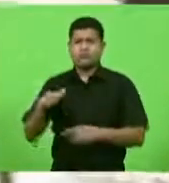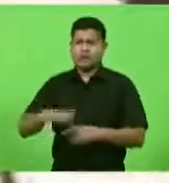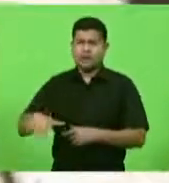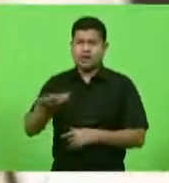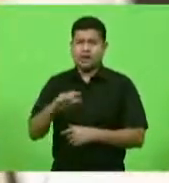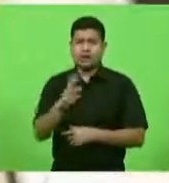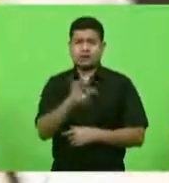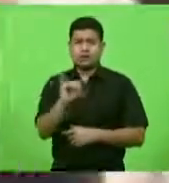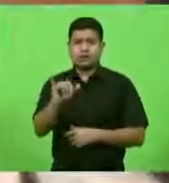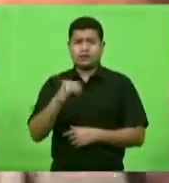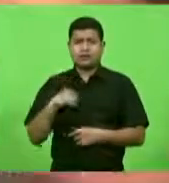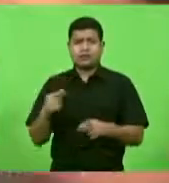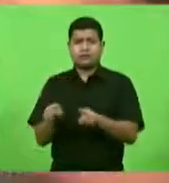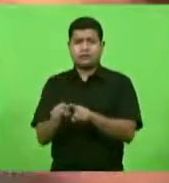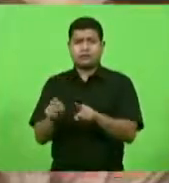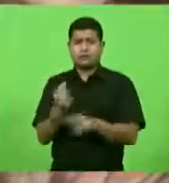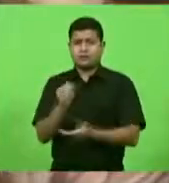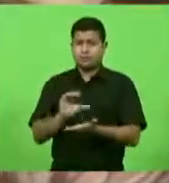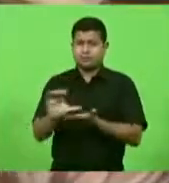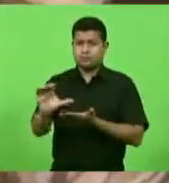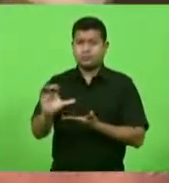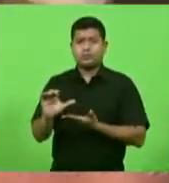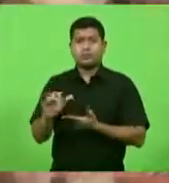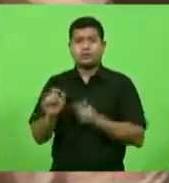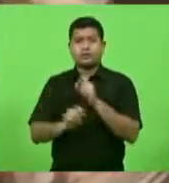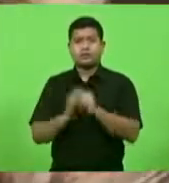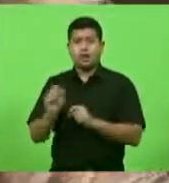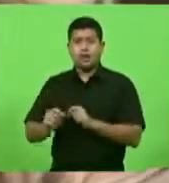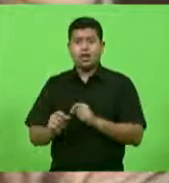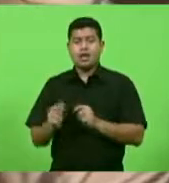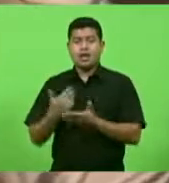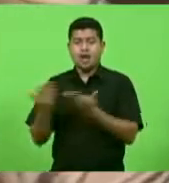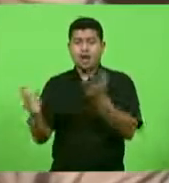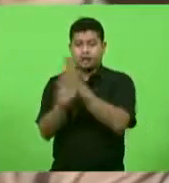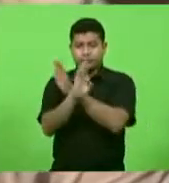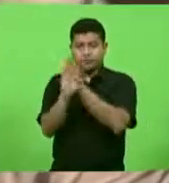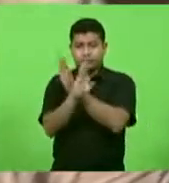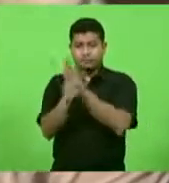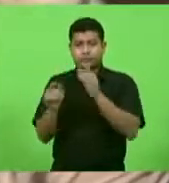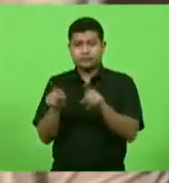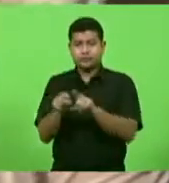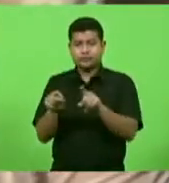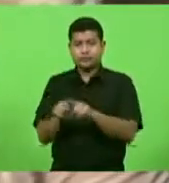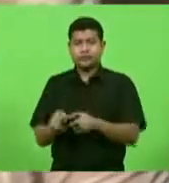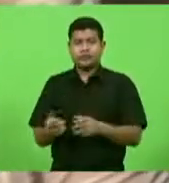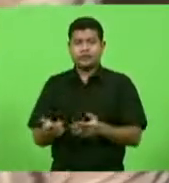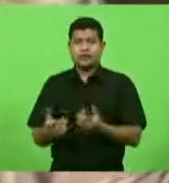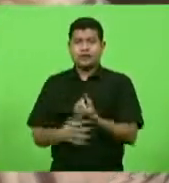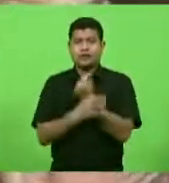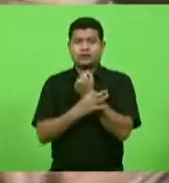nos investimentos também de inteligência para a segurança náutica como jet skis